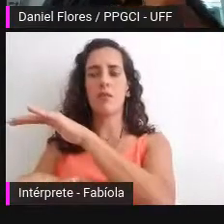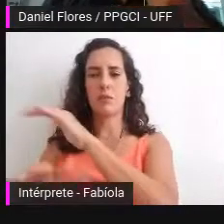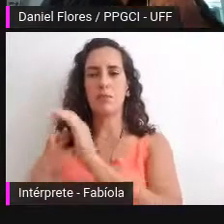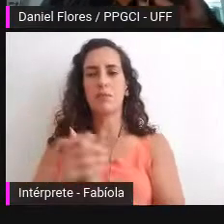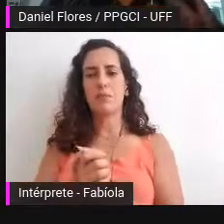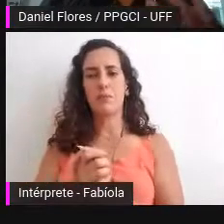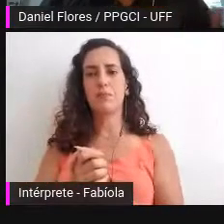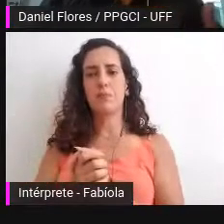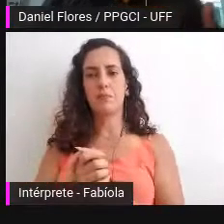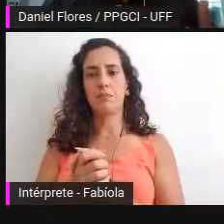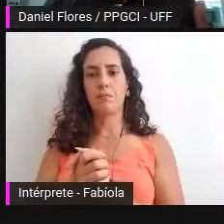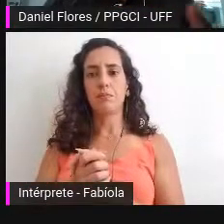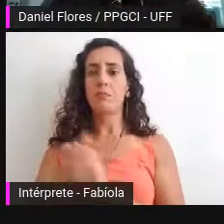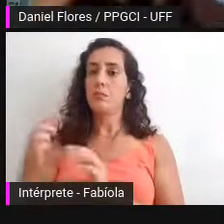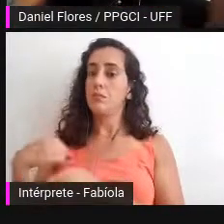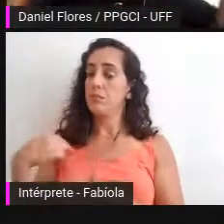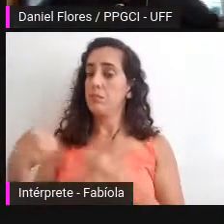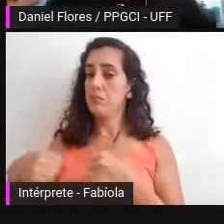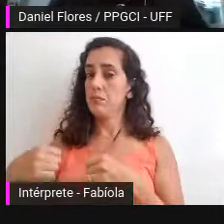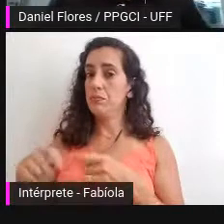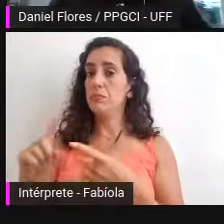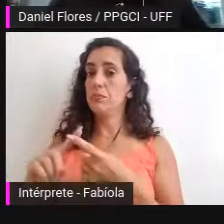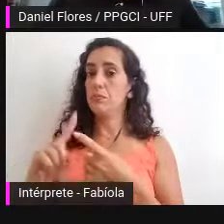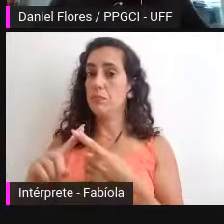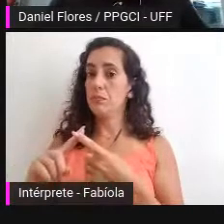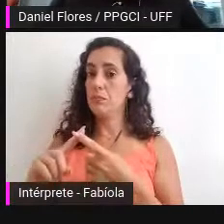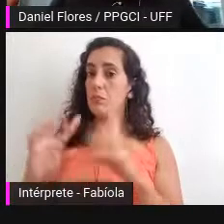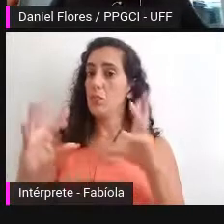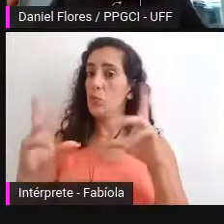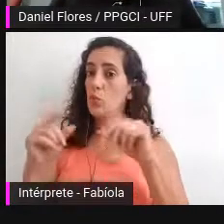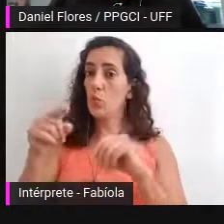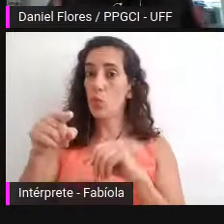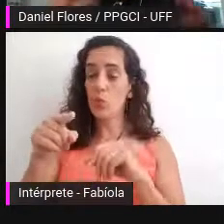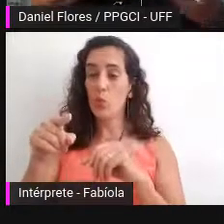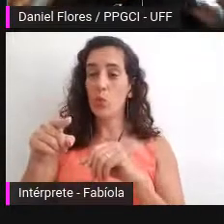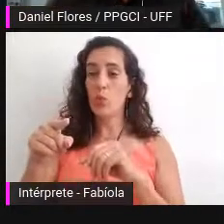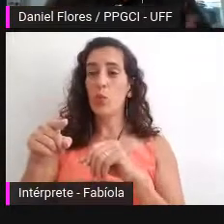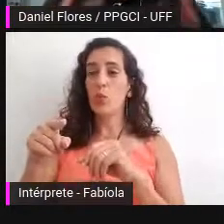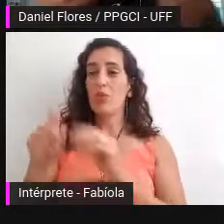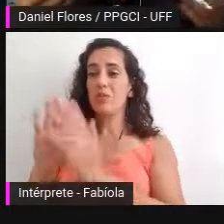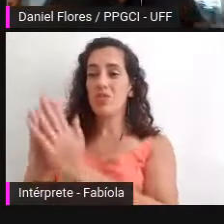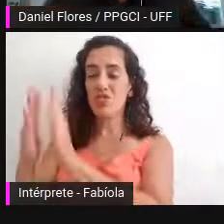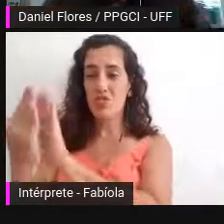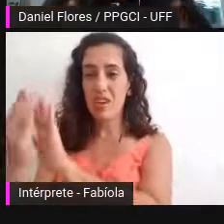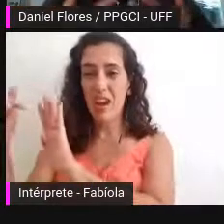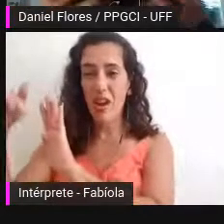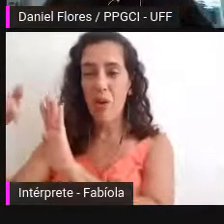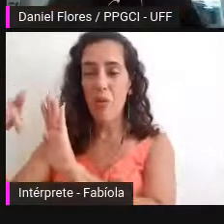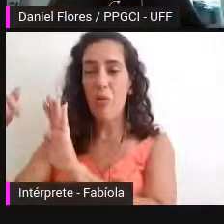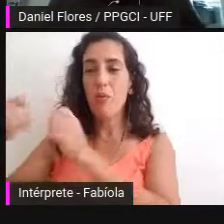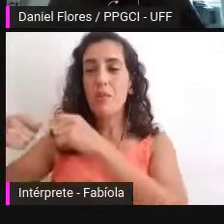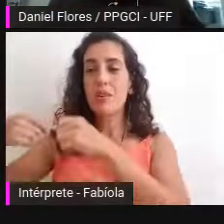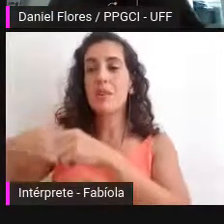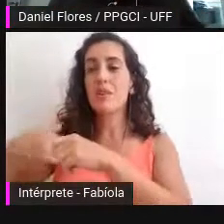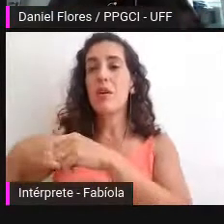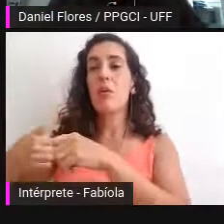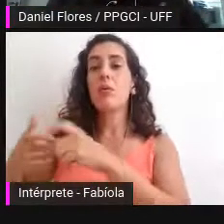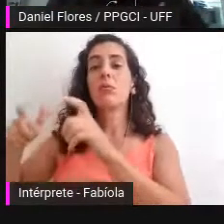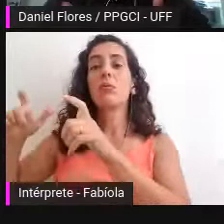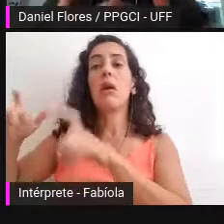eu preciso que todo esse ambiente me propicie um lugar de memória digital